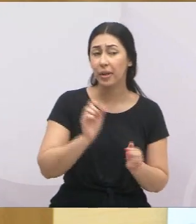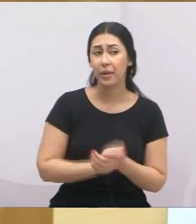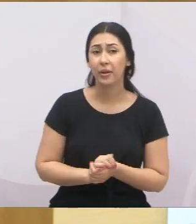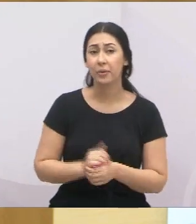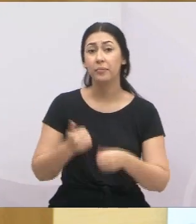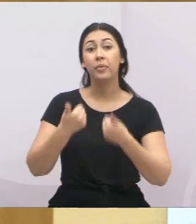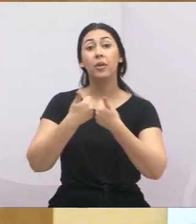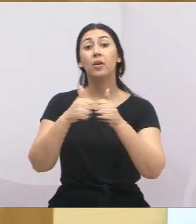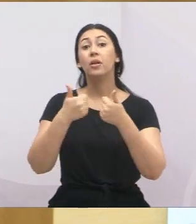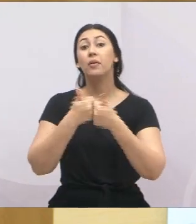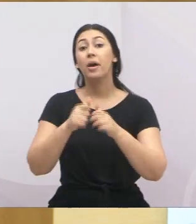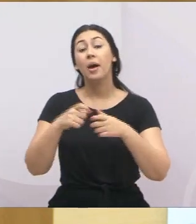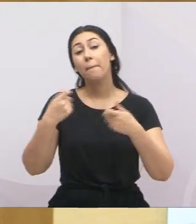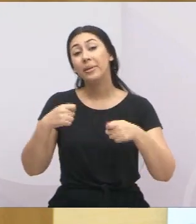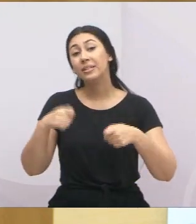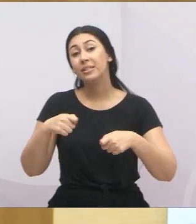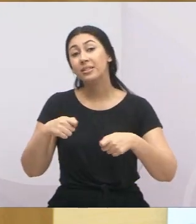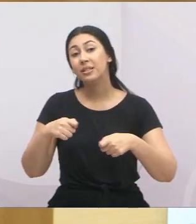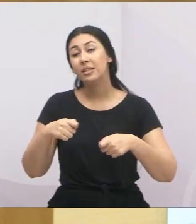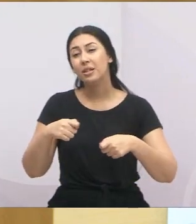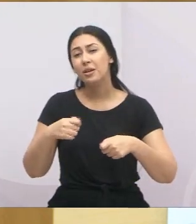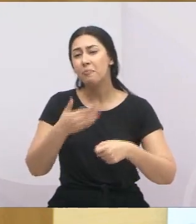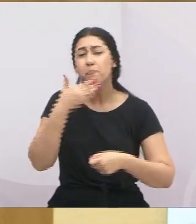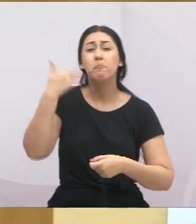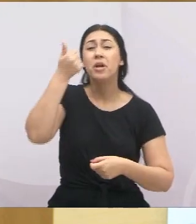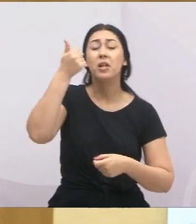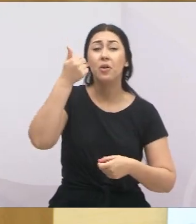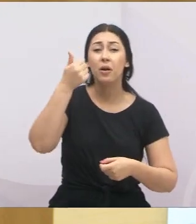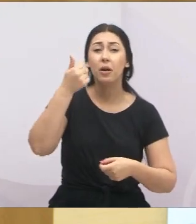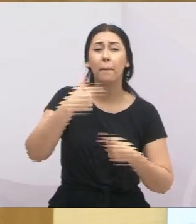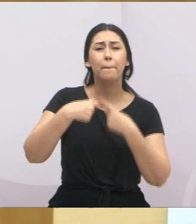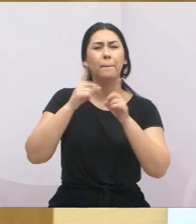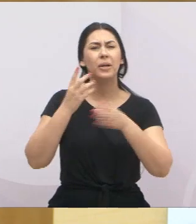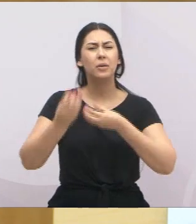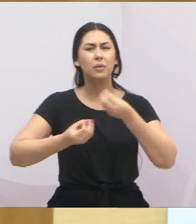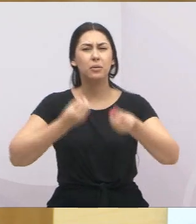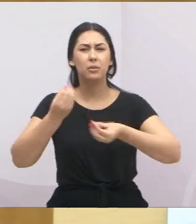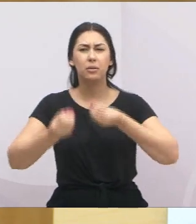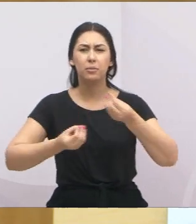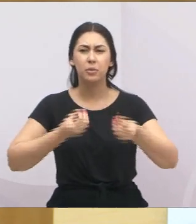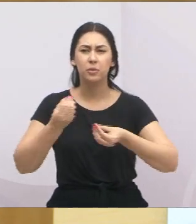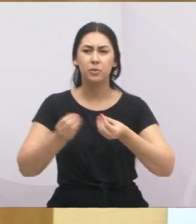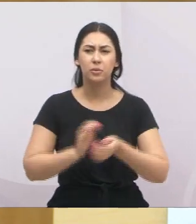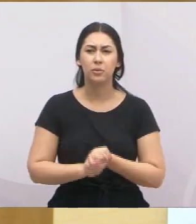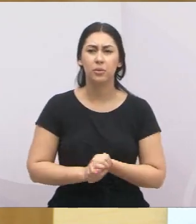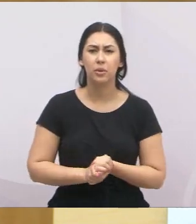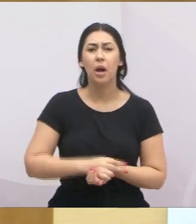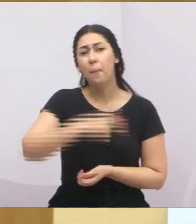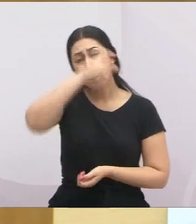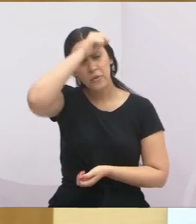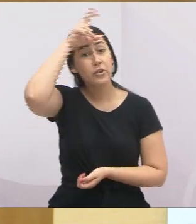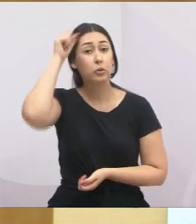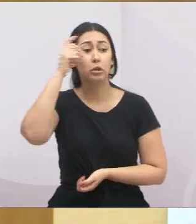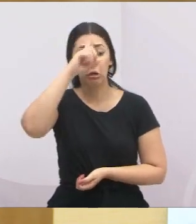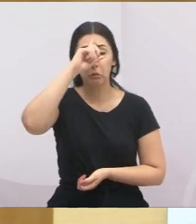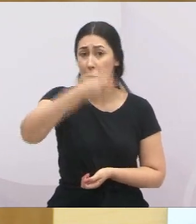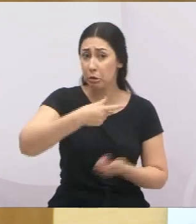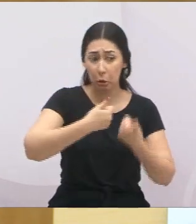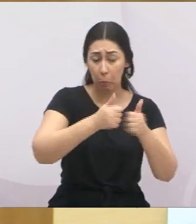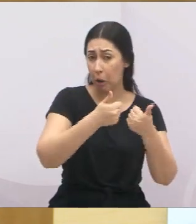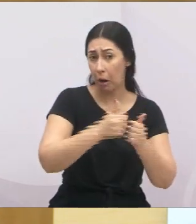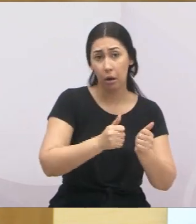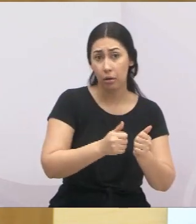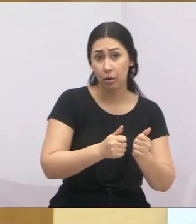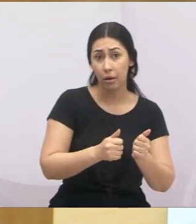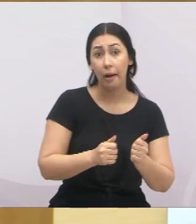melhorar o dia que municipalizar o transporte. A municipalização do transporte é com o que vai fazer com que a gente vá ter um